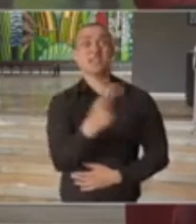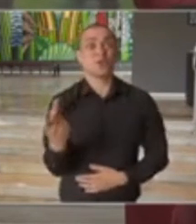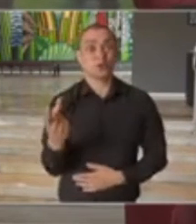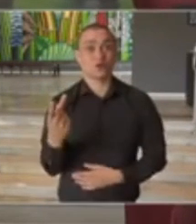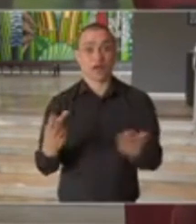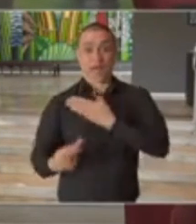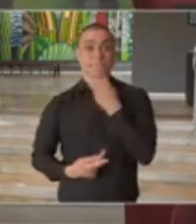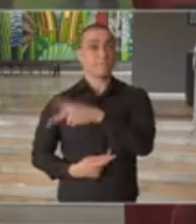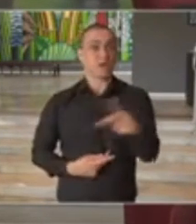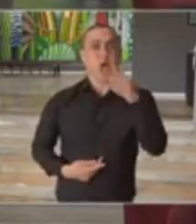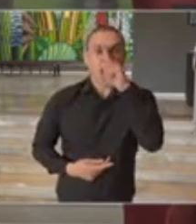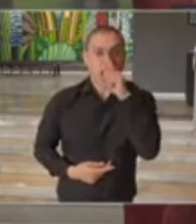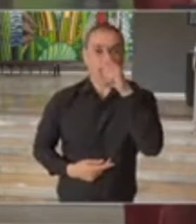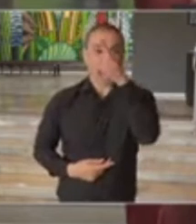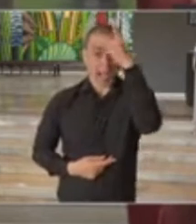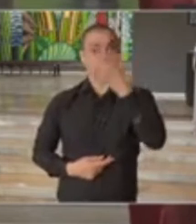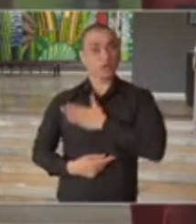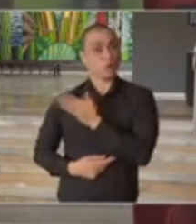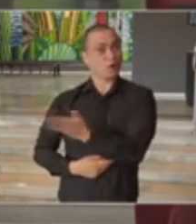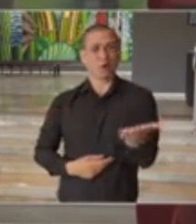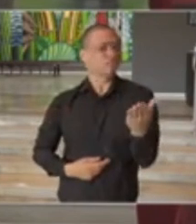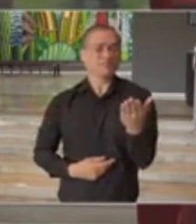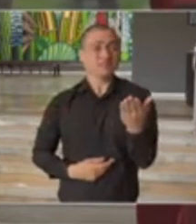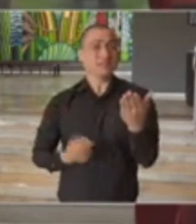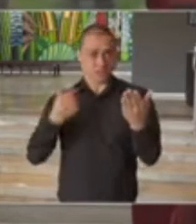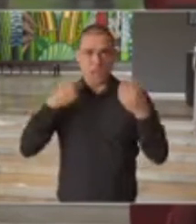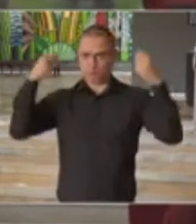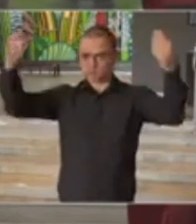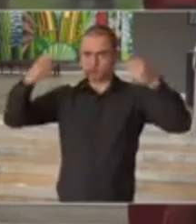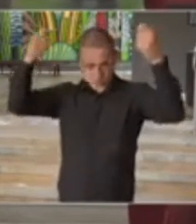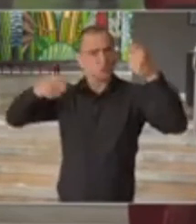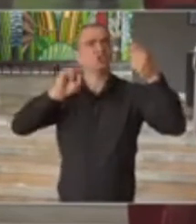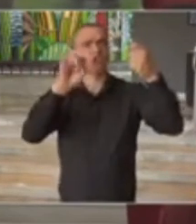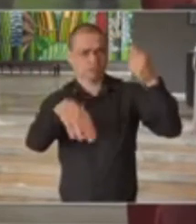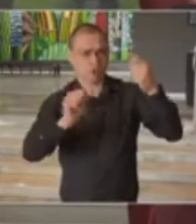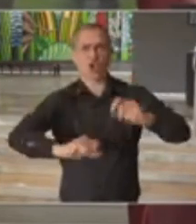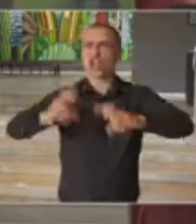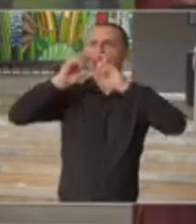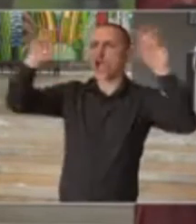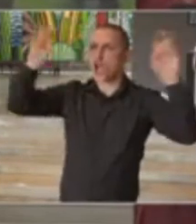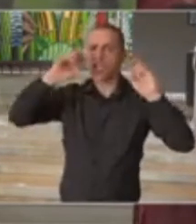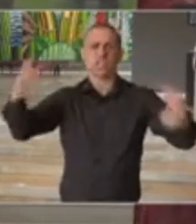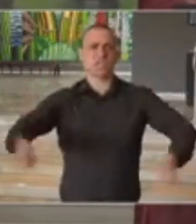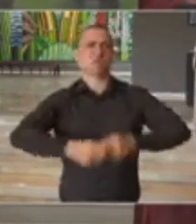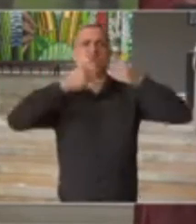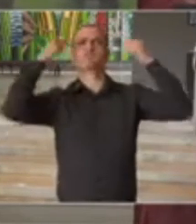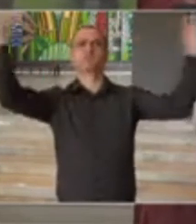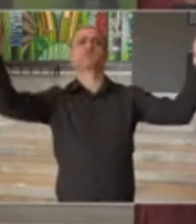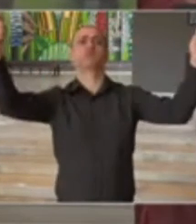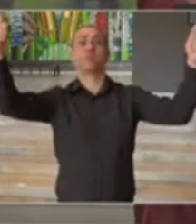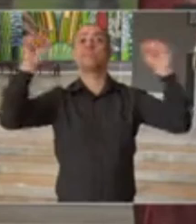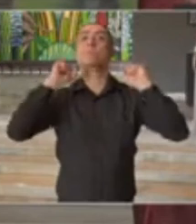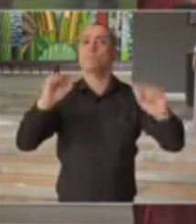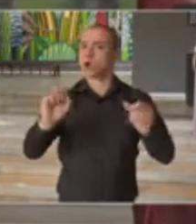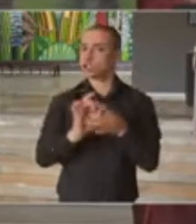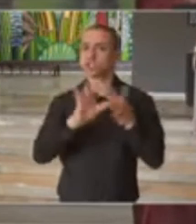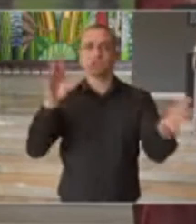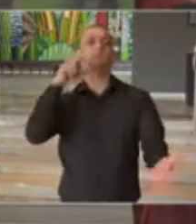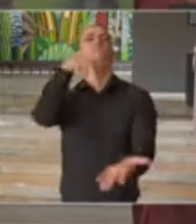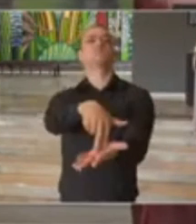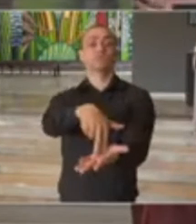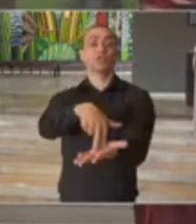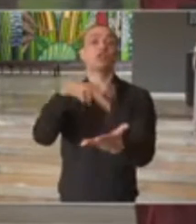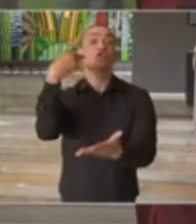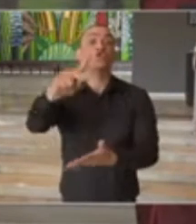dos seus amigos, das pessoas que estão com você. Se manifeste sim. Grite, levante as suas faixas, faça aquilo que você entender na